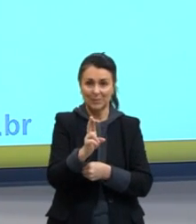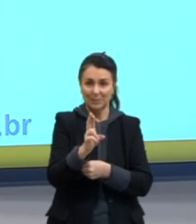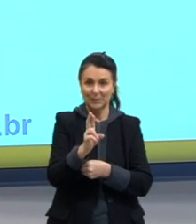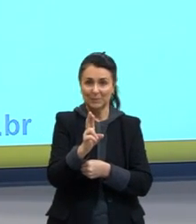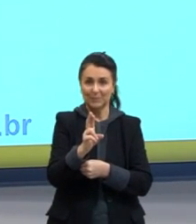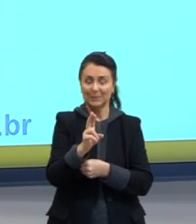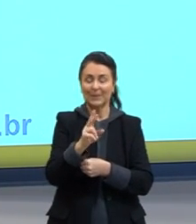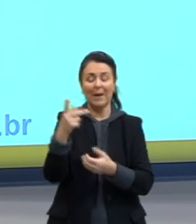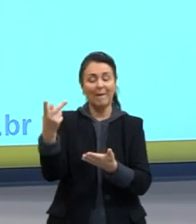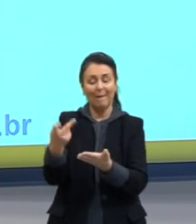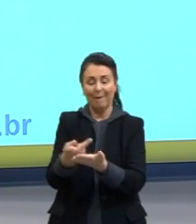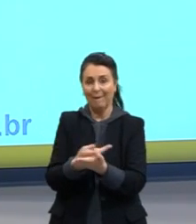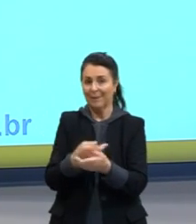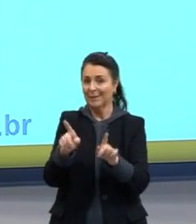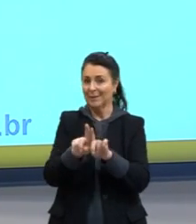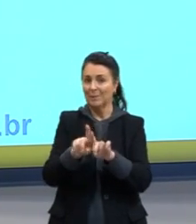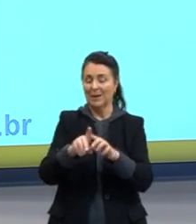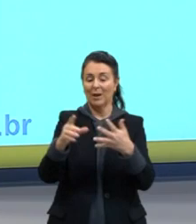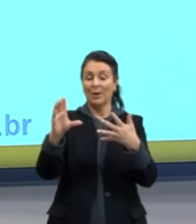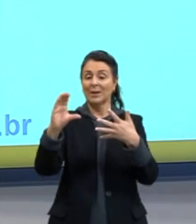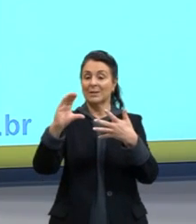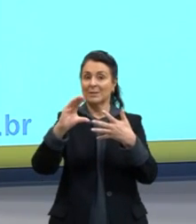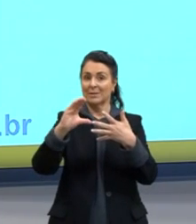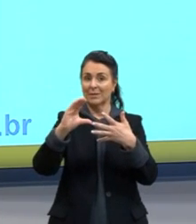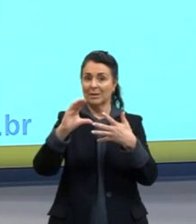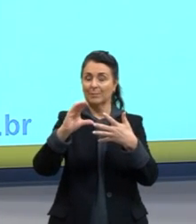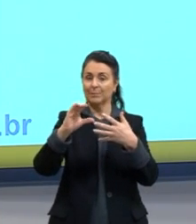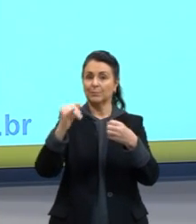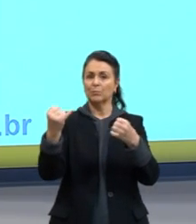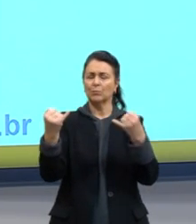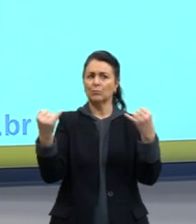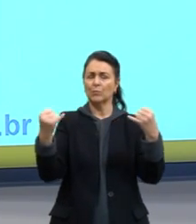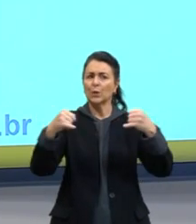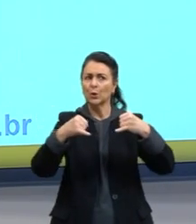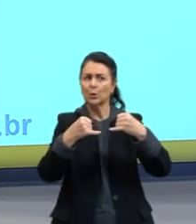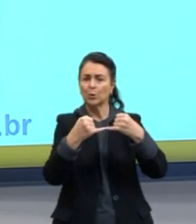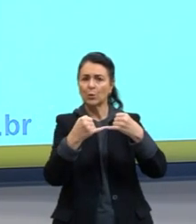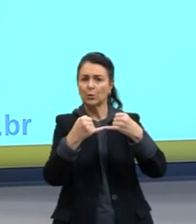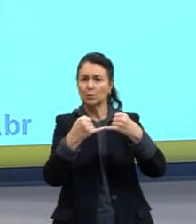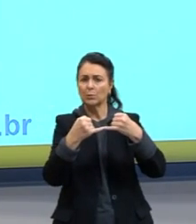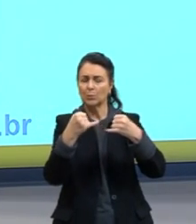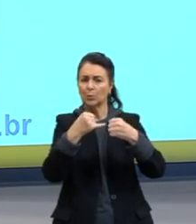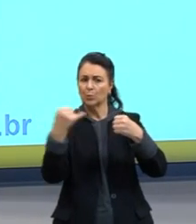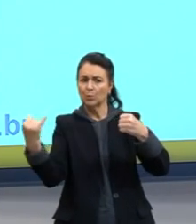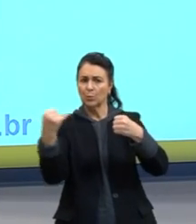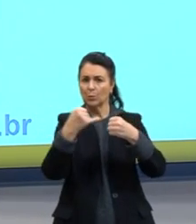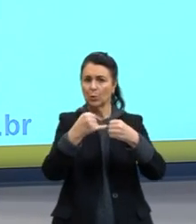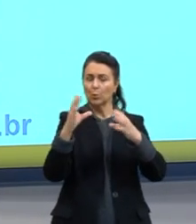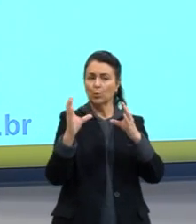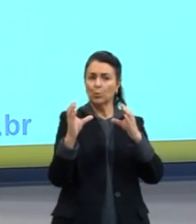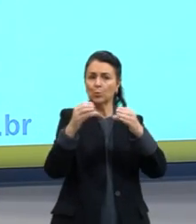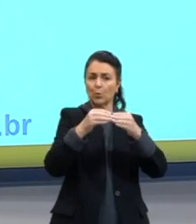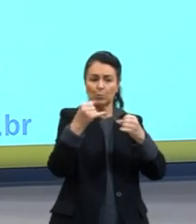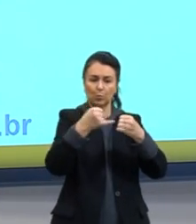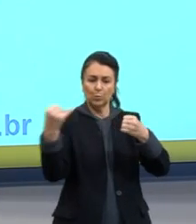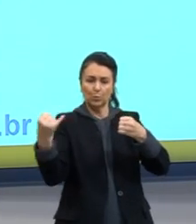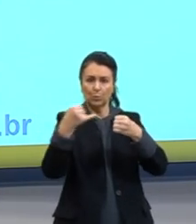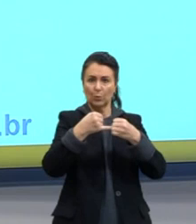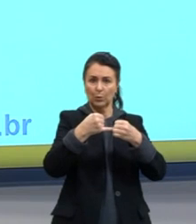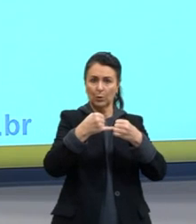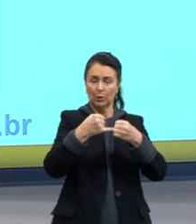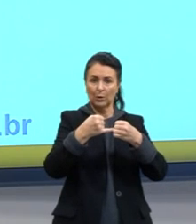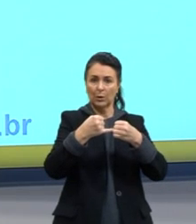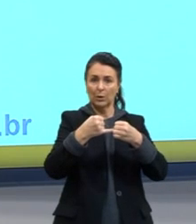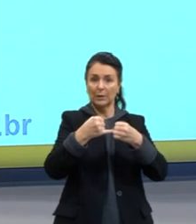com certeza errada. C. Iônica com os grupos aniônicos, fosfato e